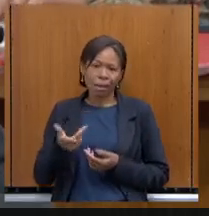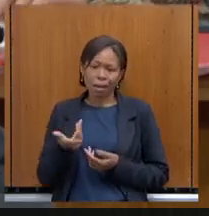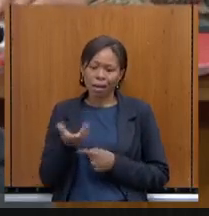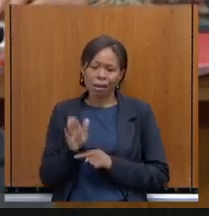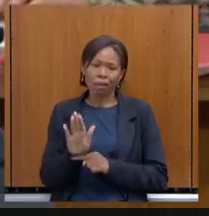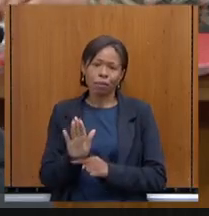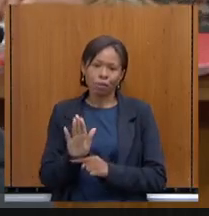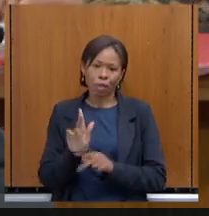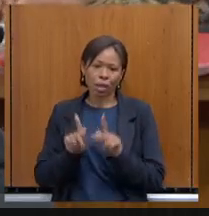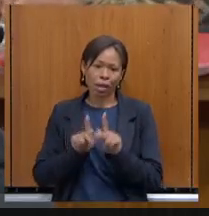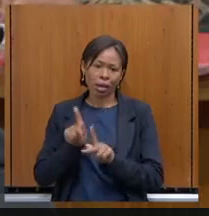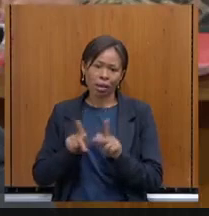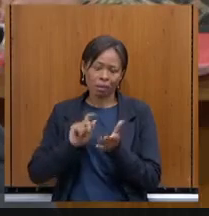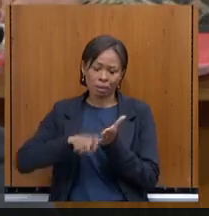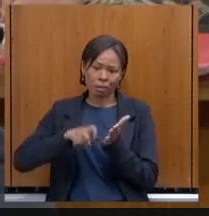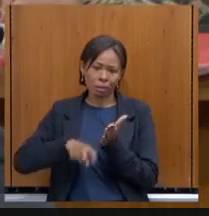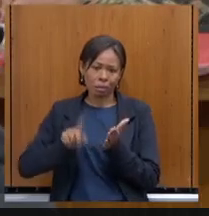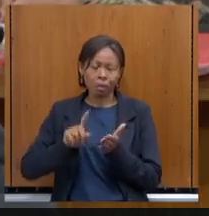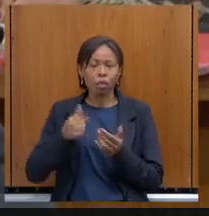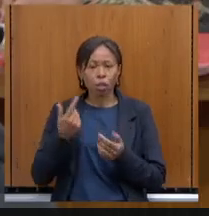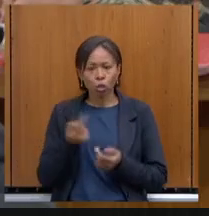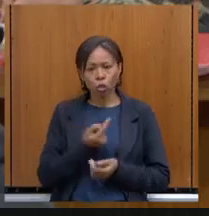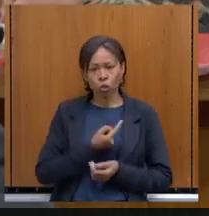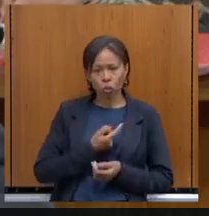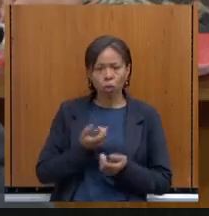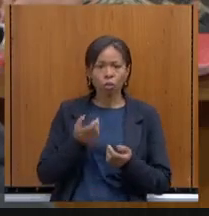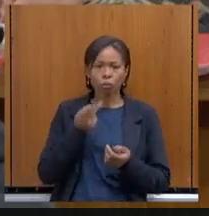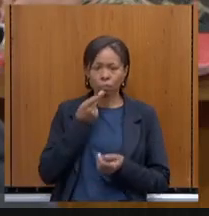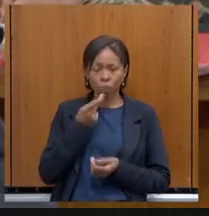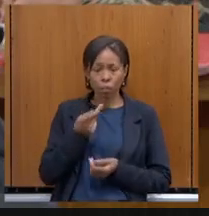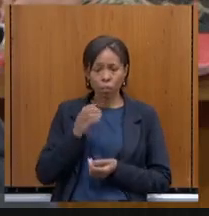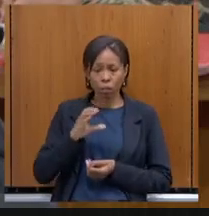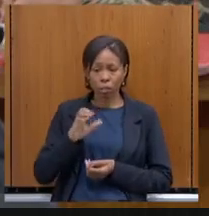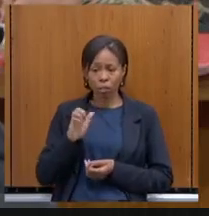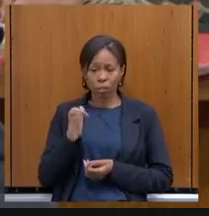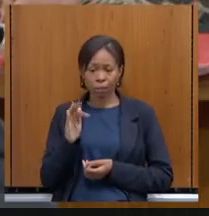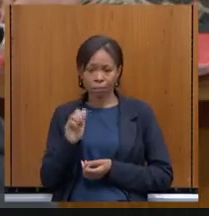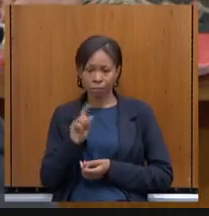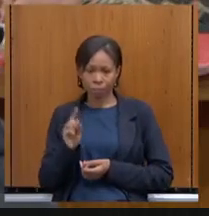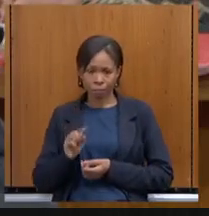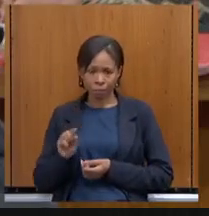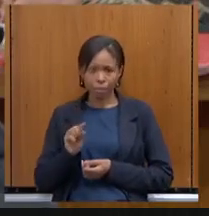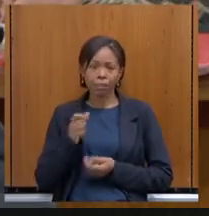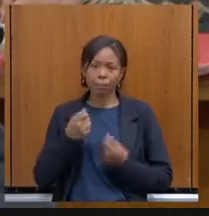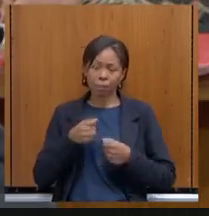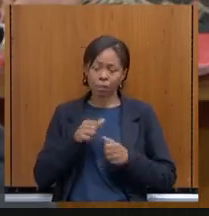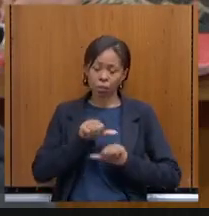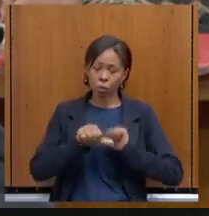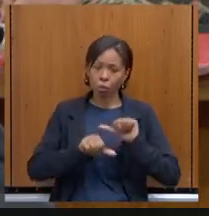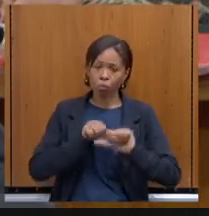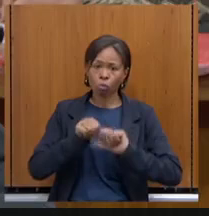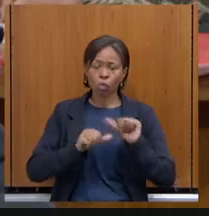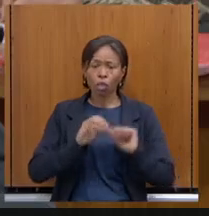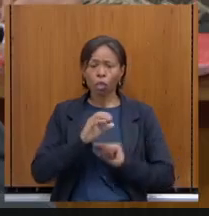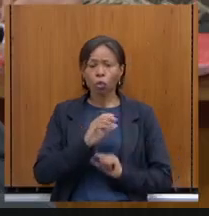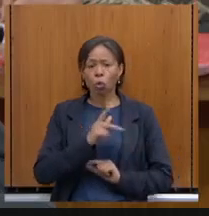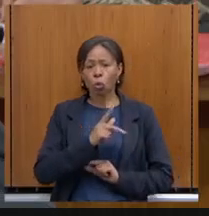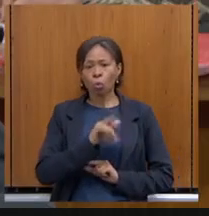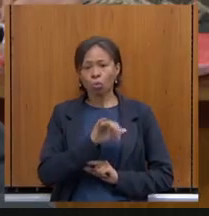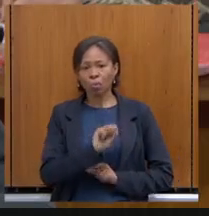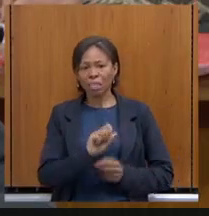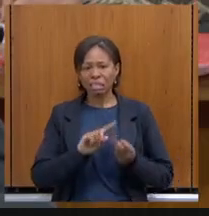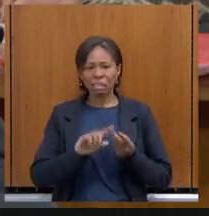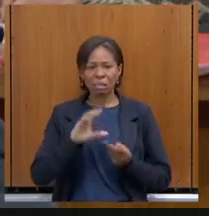defendemos, junto com o CONCEFAES, que haja uma reforma, uma reforma ampla, não só do PIS, COFINS, mas PIS, COFINS,